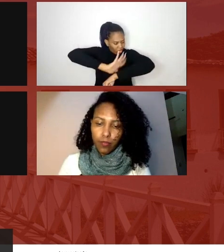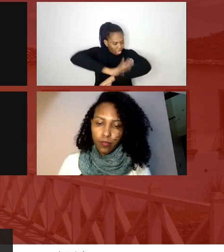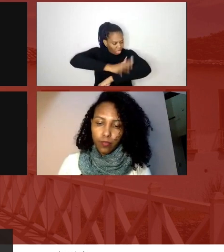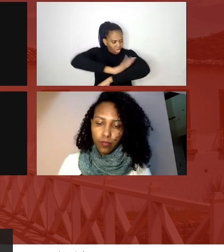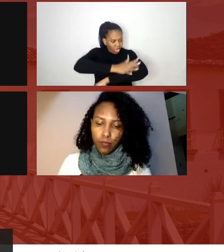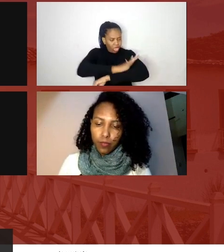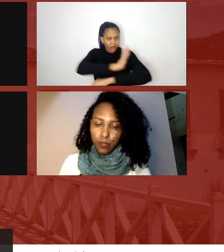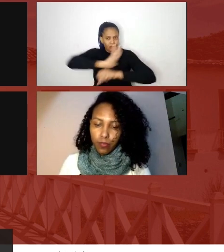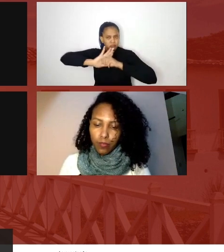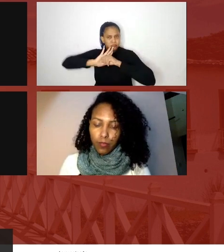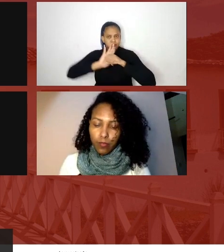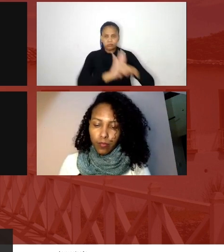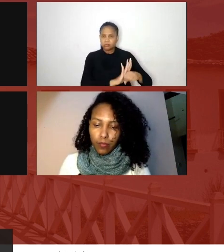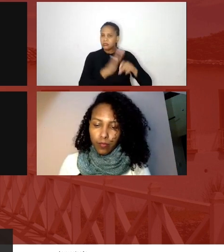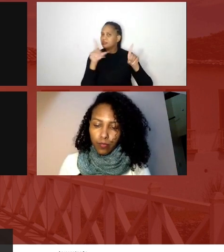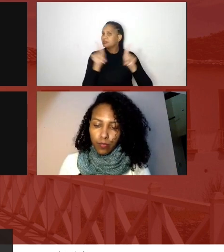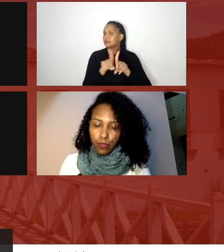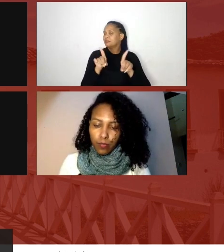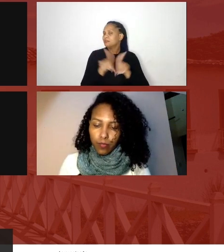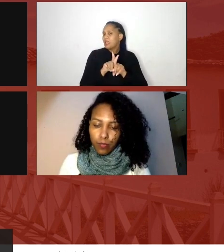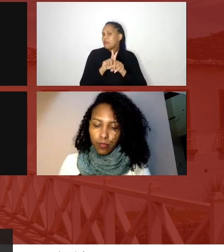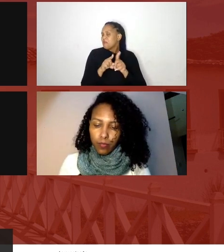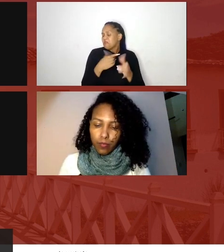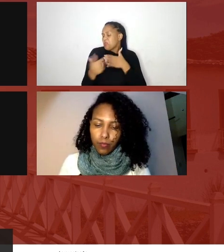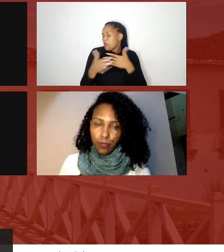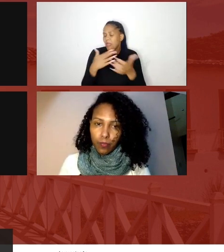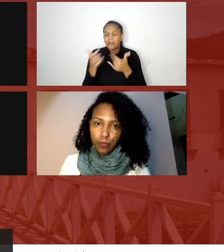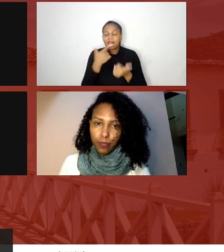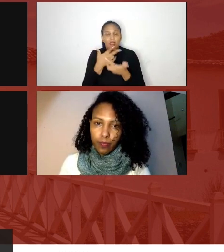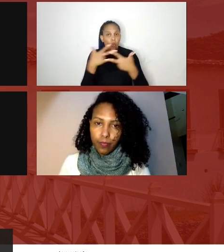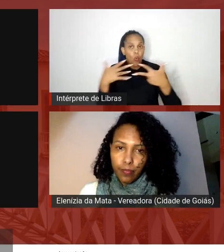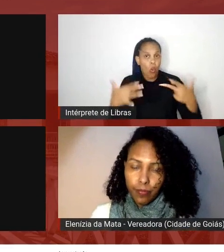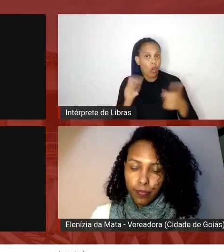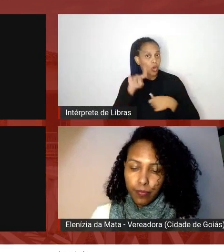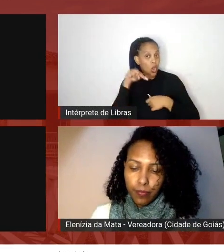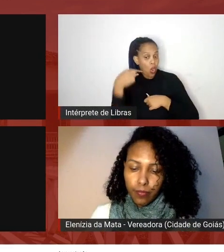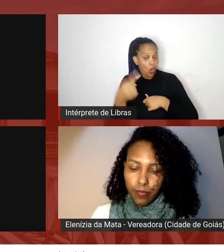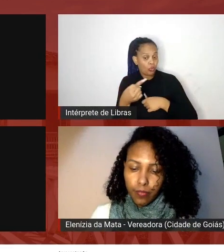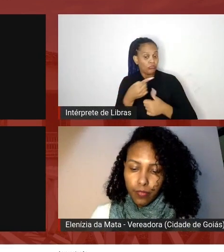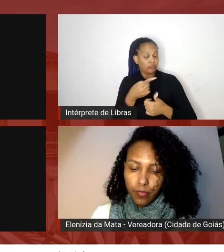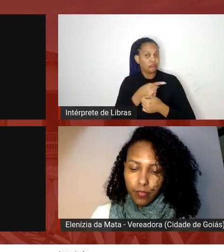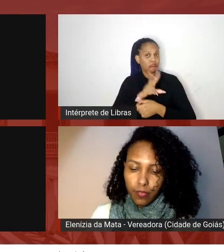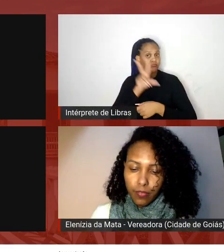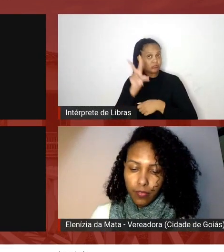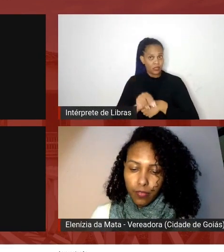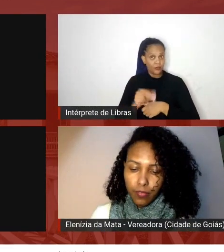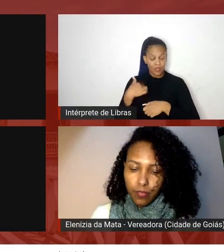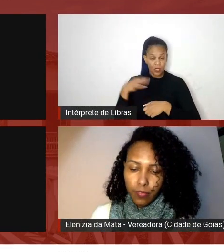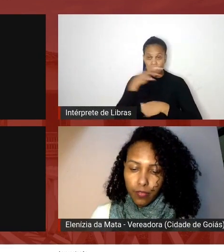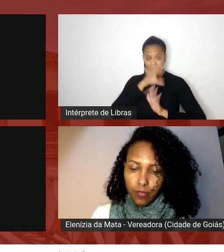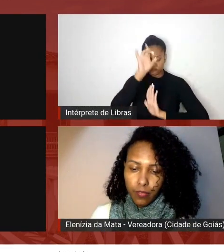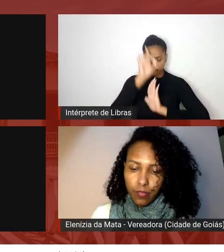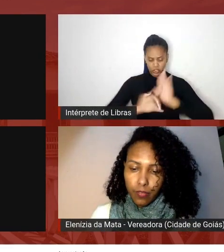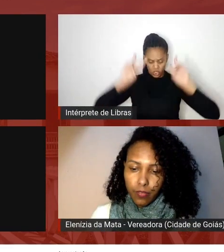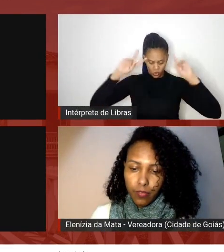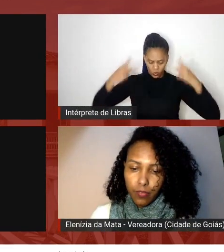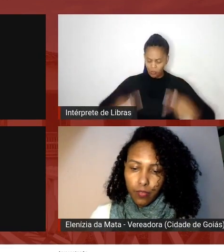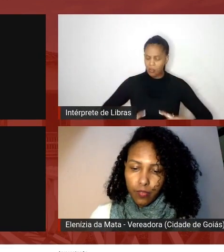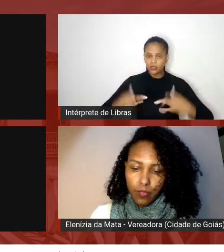independente da cor ou não eu acho que o direito humano tem que ser para a humanidade